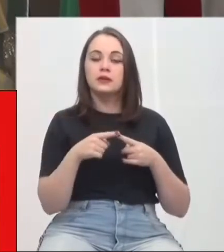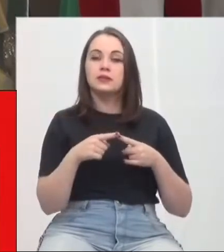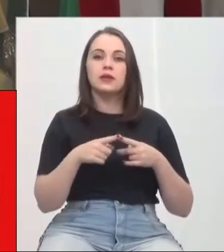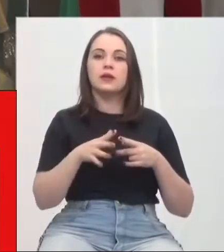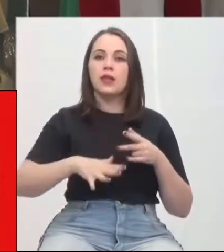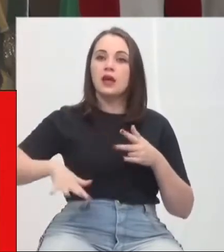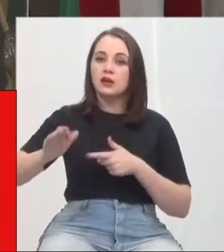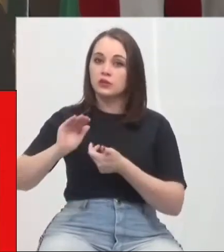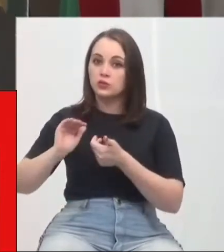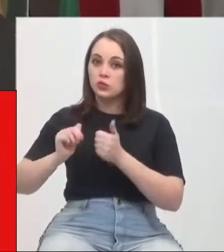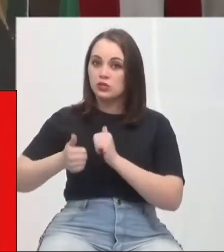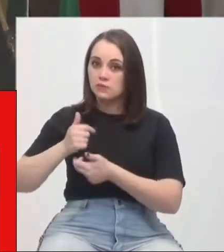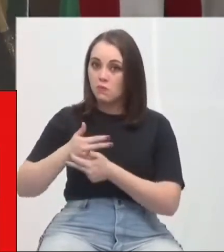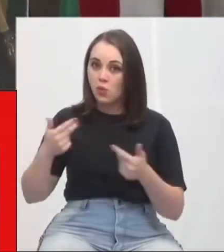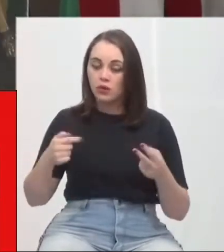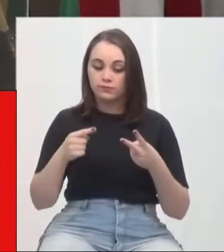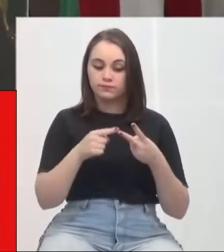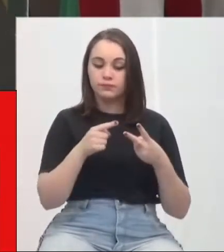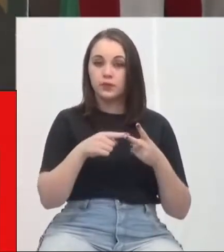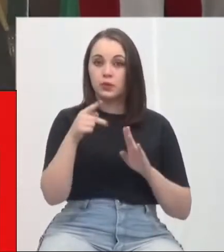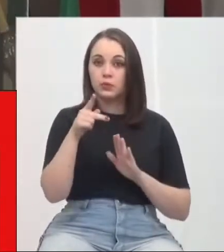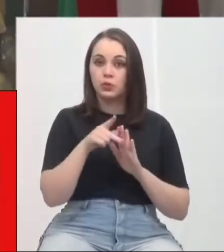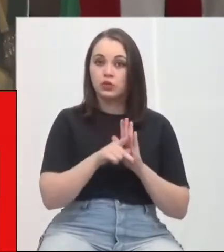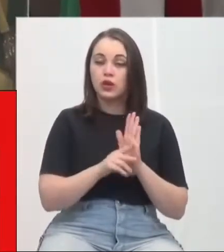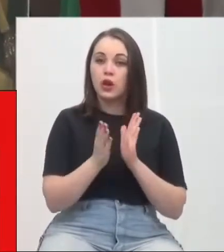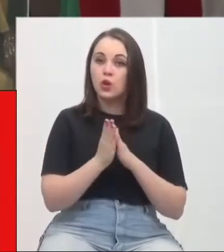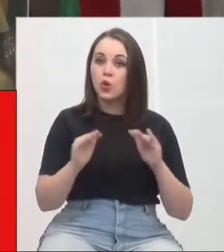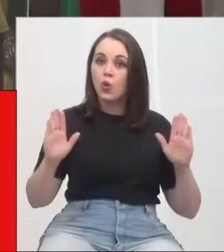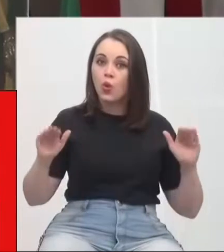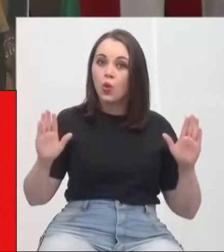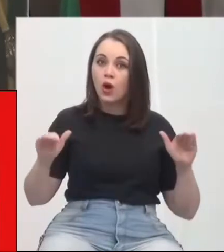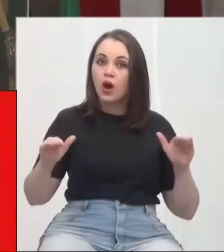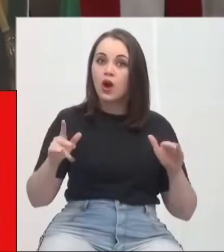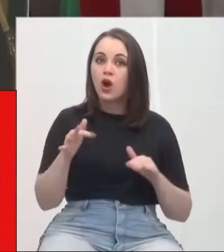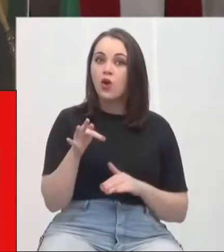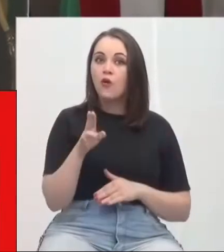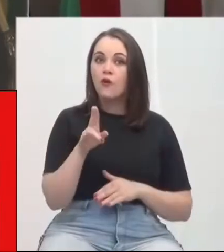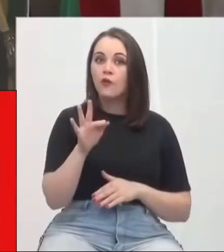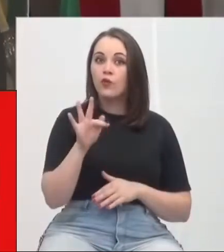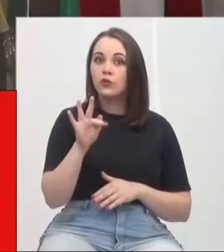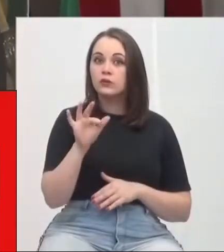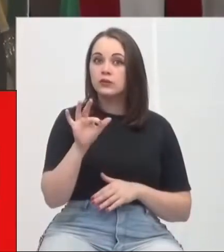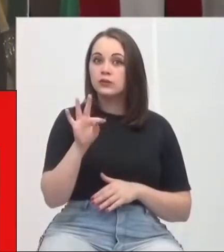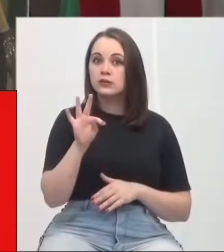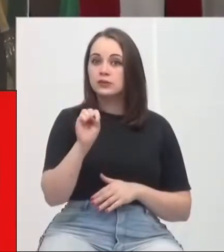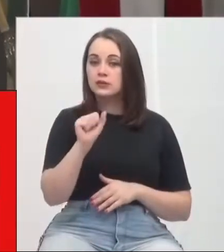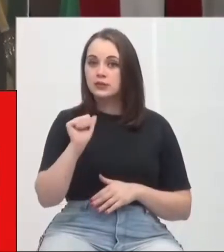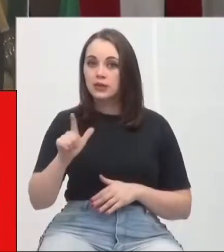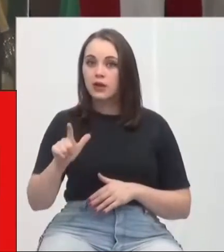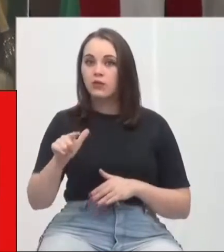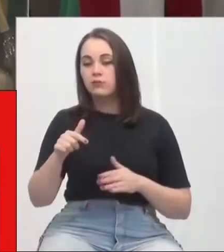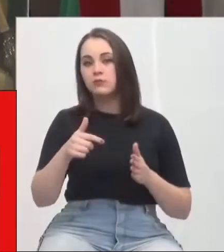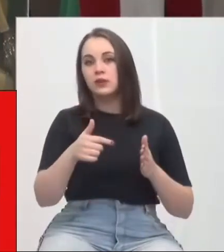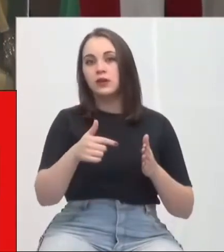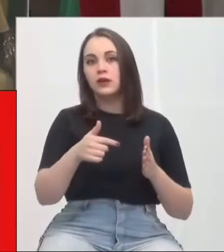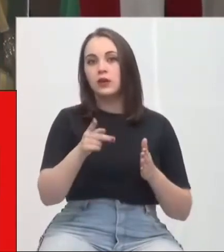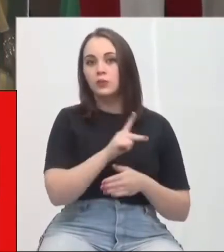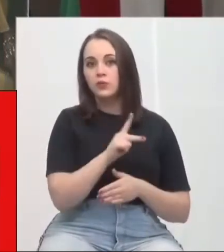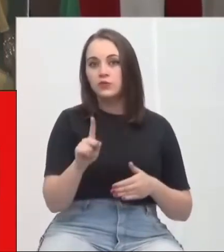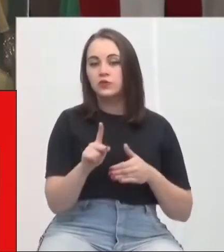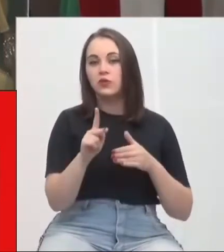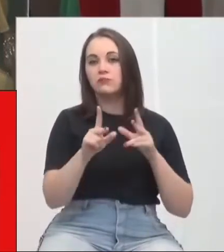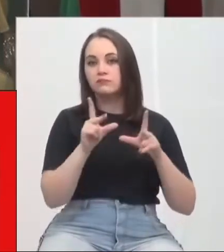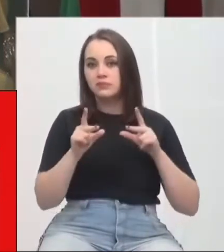Esportes e outra, o projeto Anjos do Futsal. Eu recebi um obrigado do professor Gian Reis